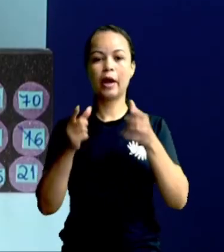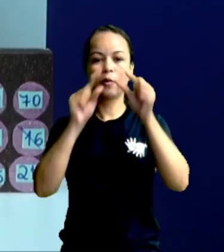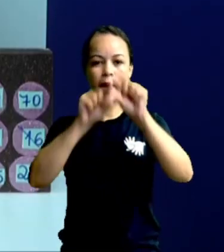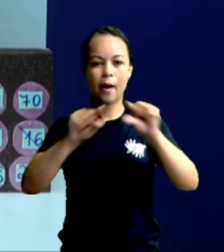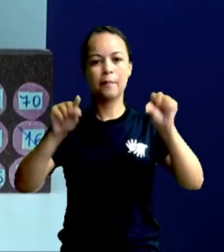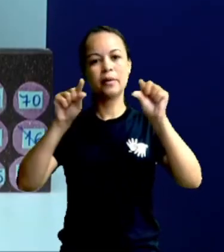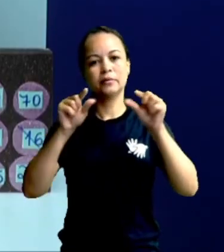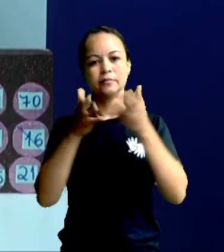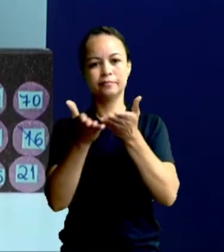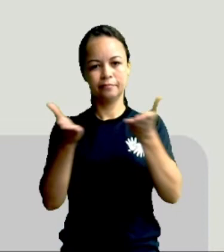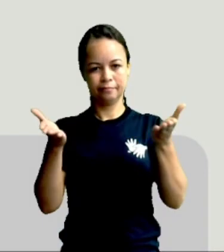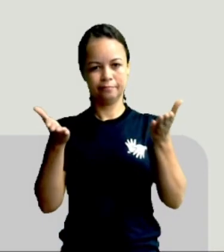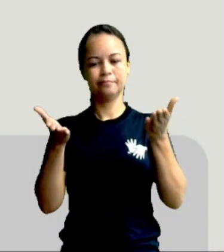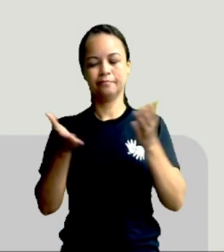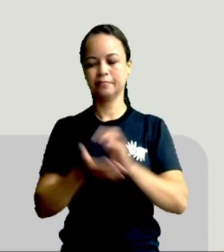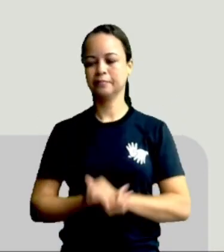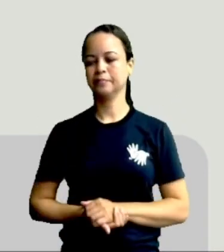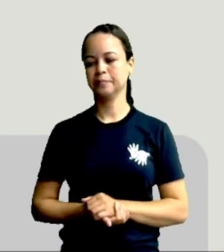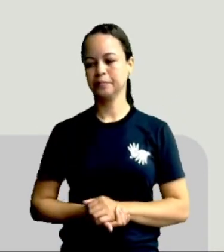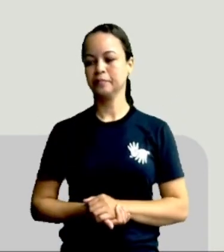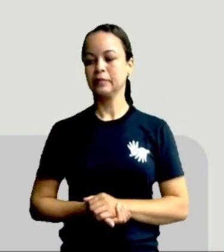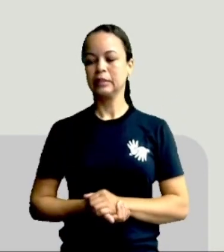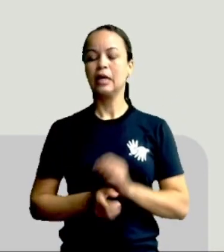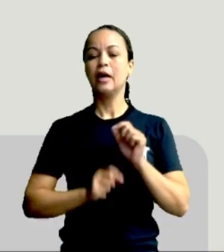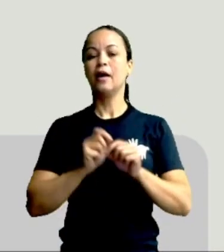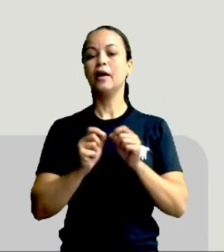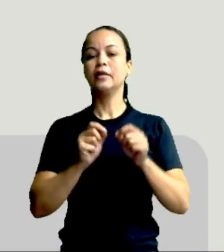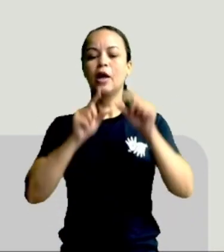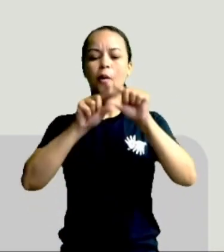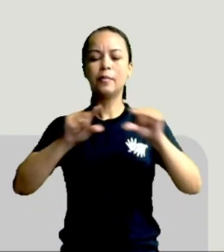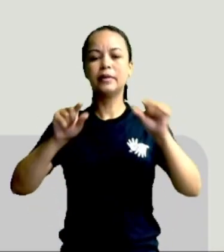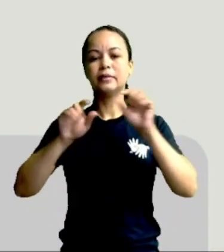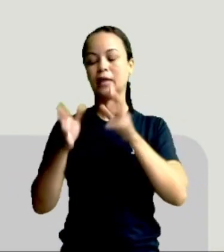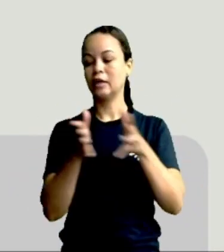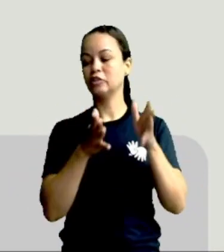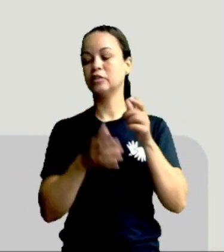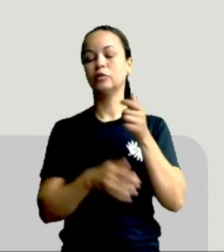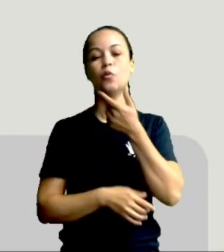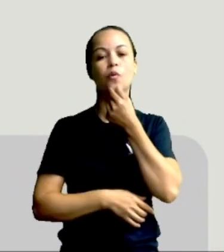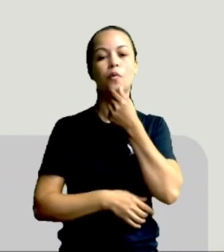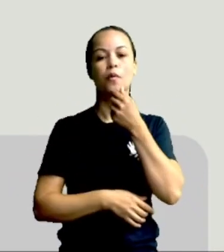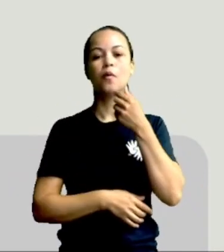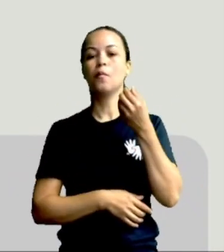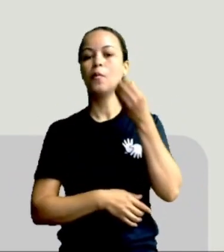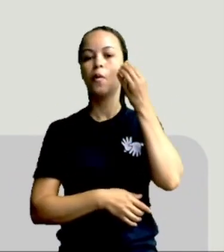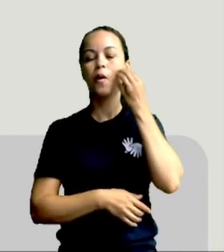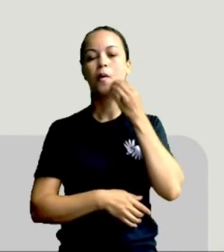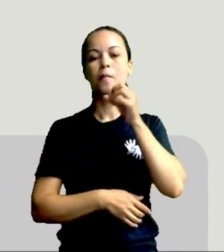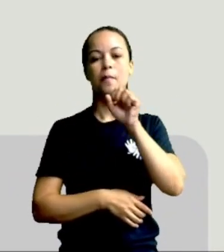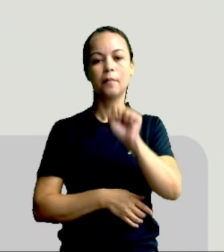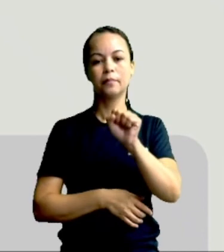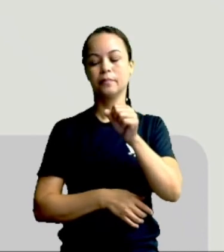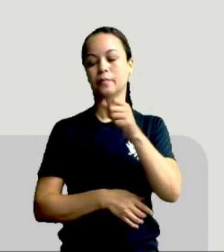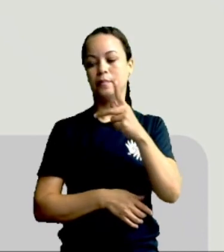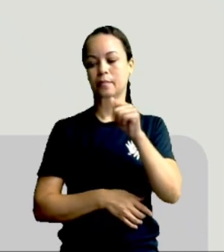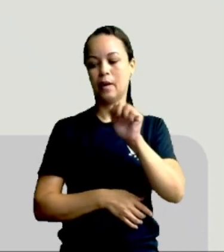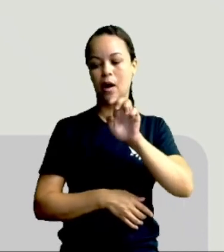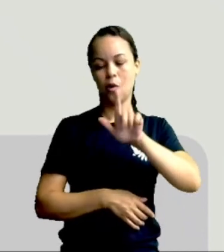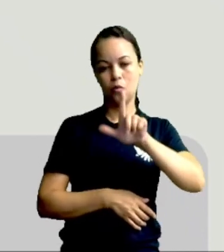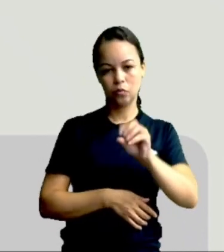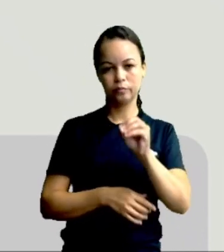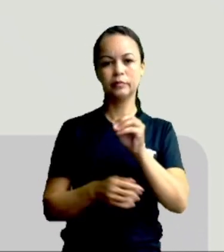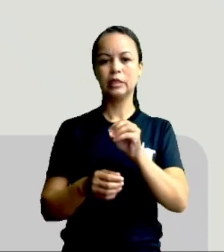vocês, certo? Que é uma mensagem do Paulo Freire, o nosso mestre da educação.